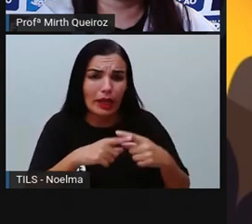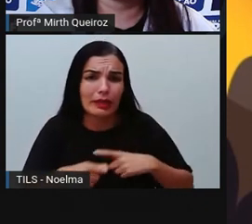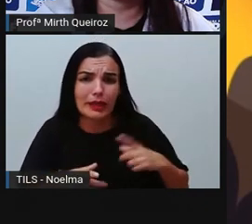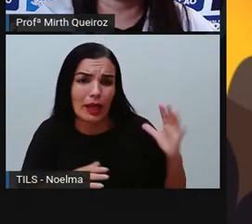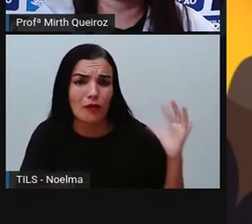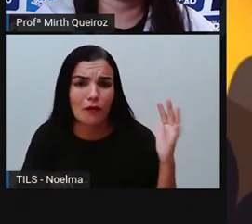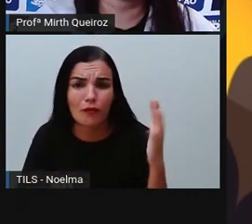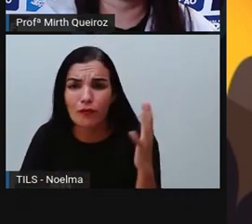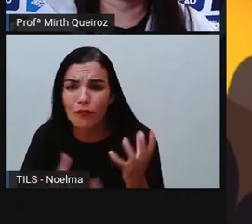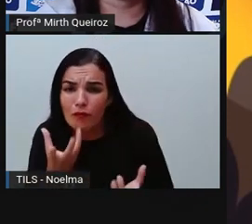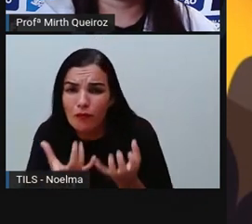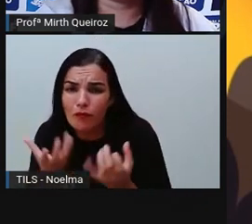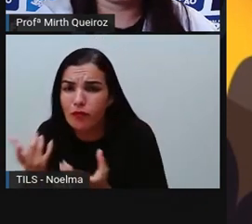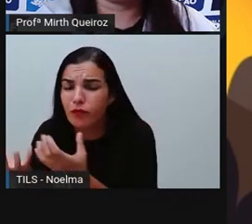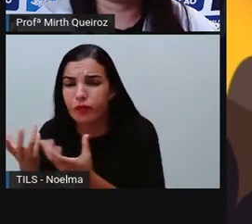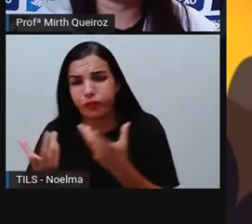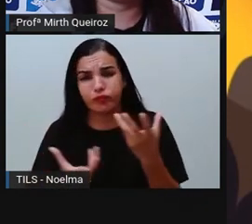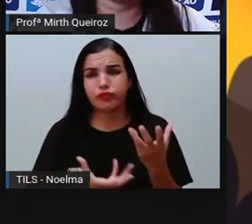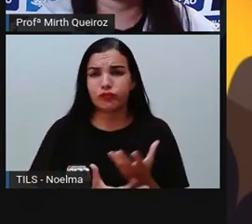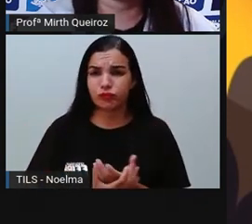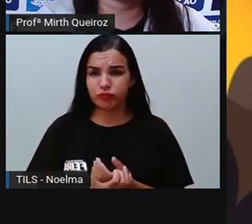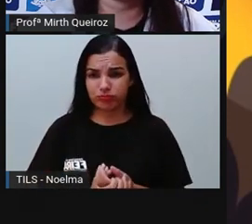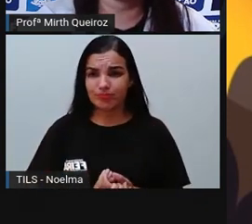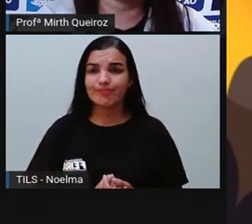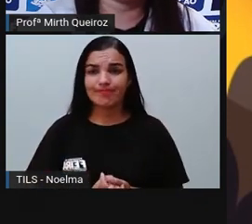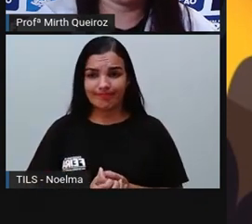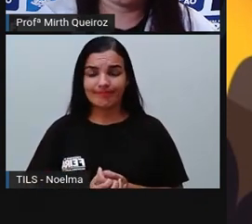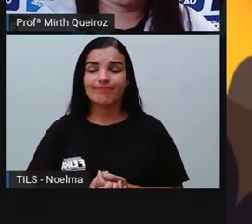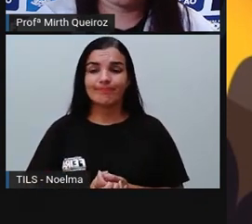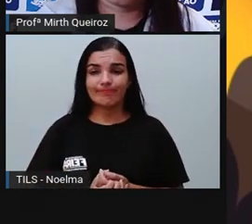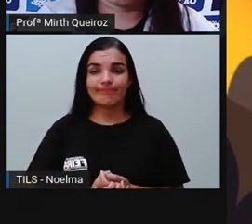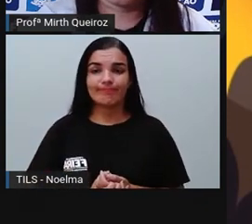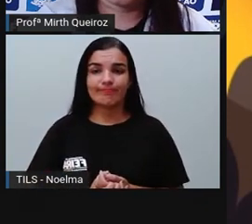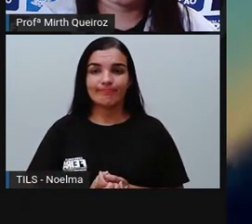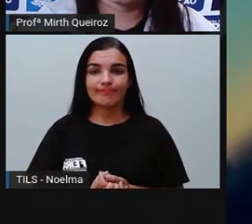sendo tomado pelas chamas, né? Pelas chamas aí.